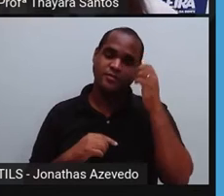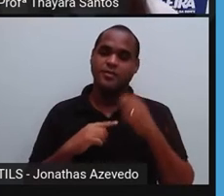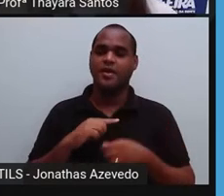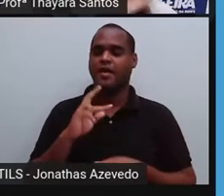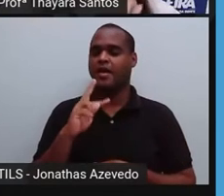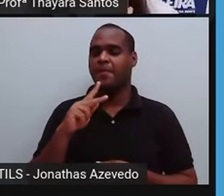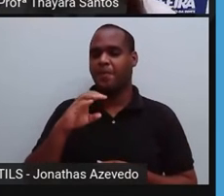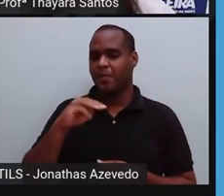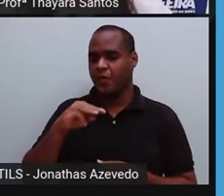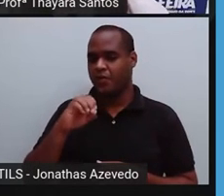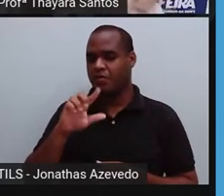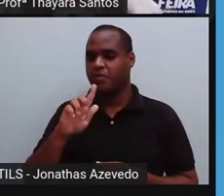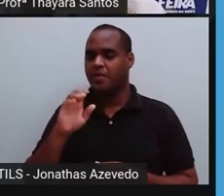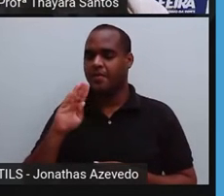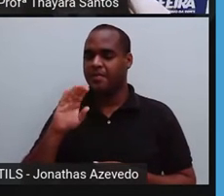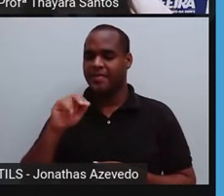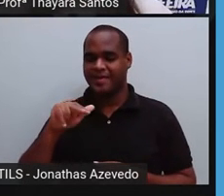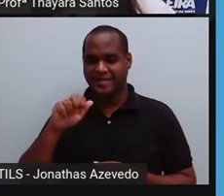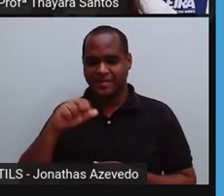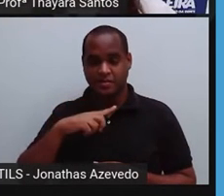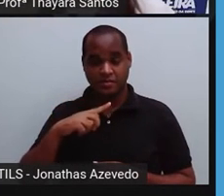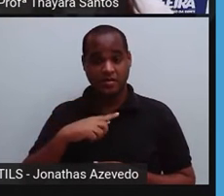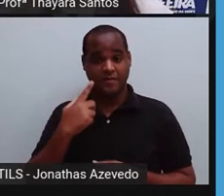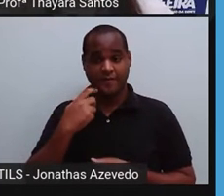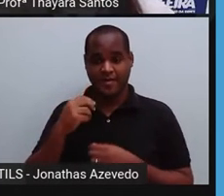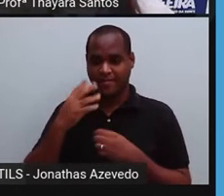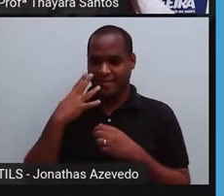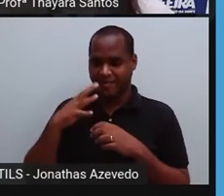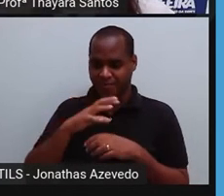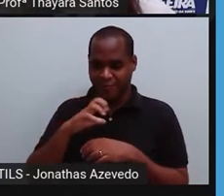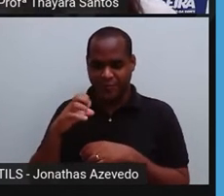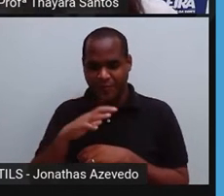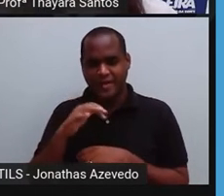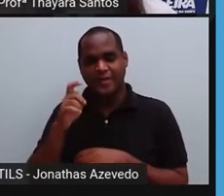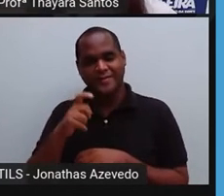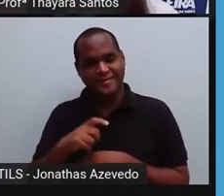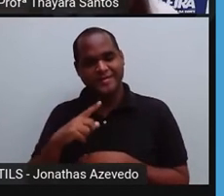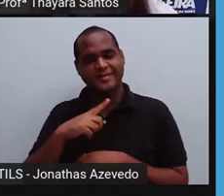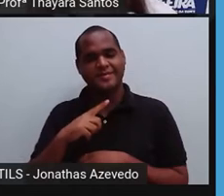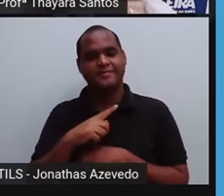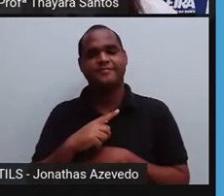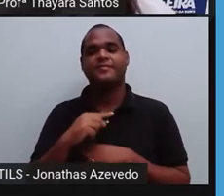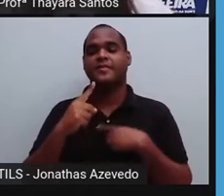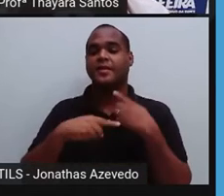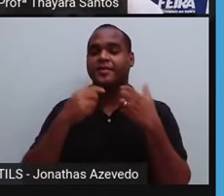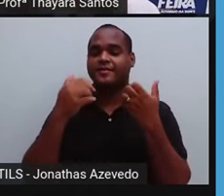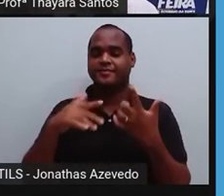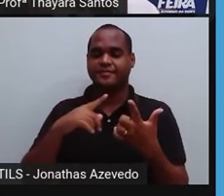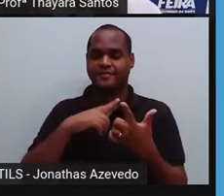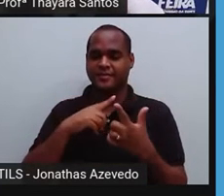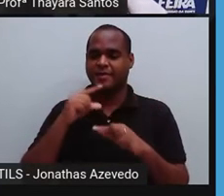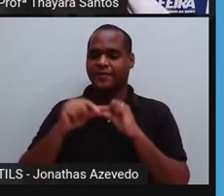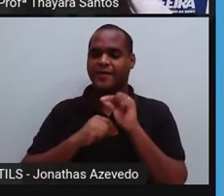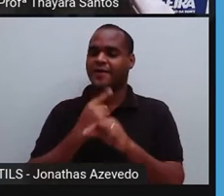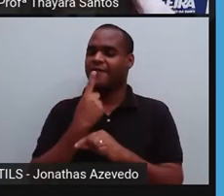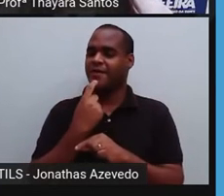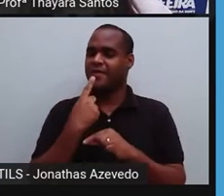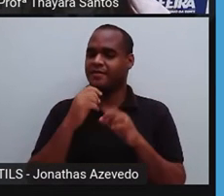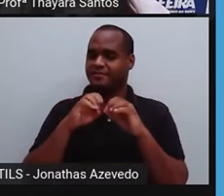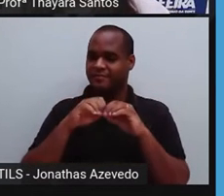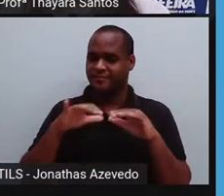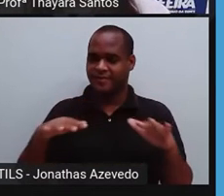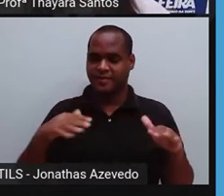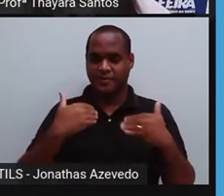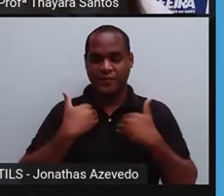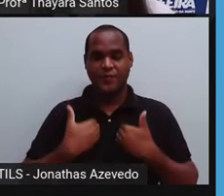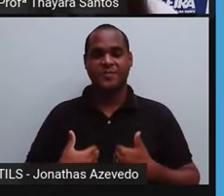oxigênio e gruda nele. Ó, pega esse oxigênio e deixa ali grudado nela. Depois que ela gruda, esse sangue é transportado pelo restante